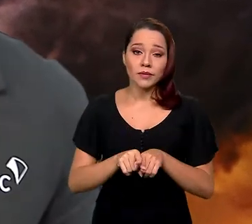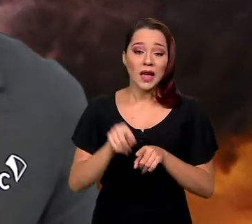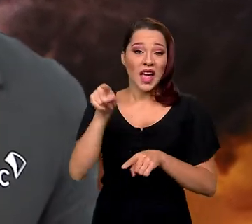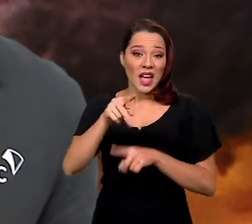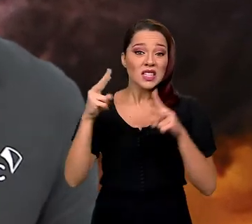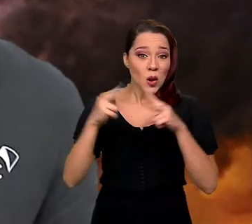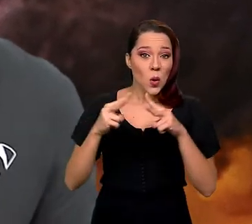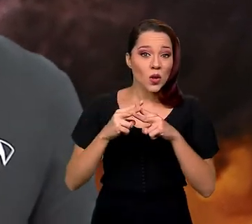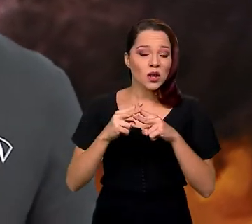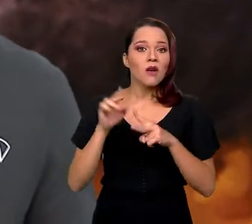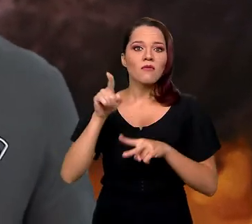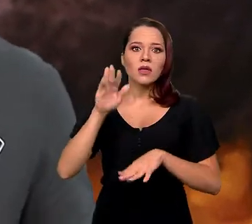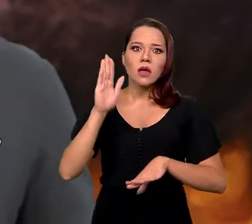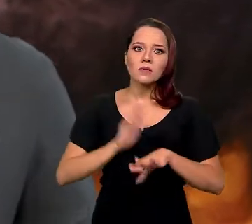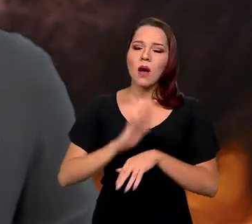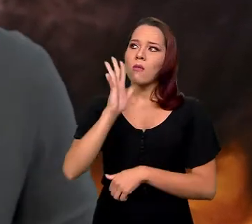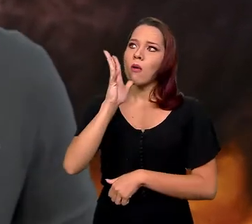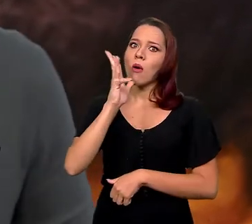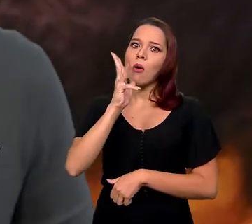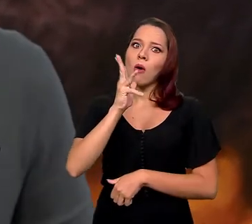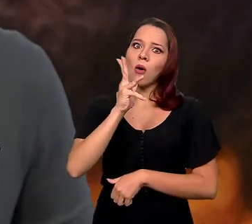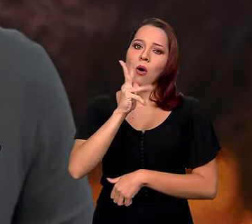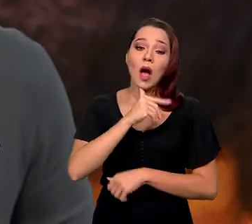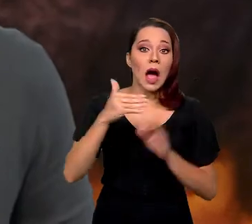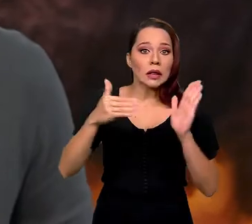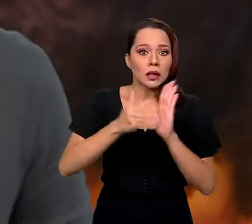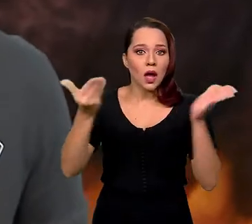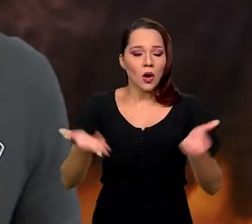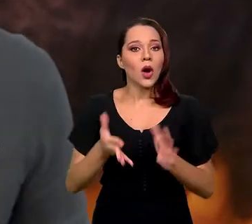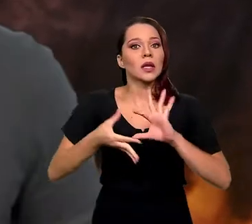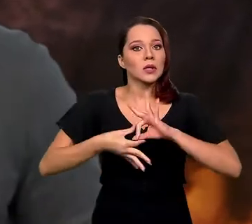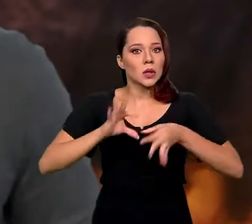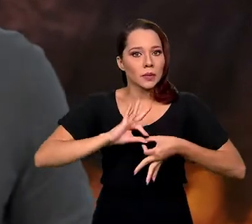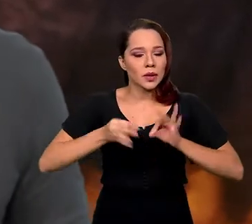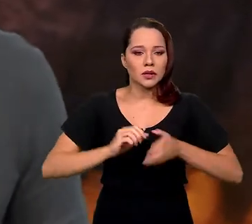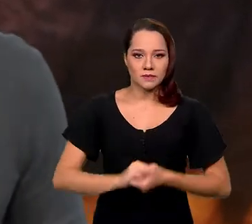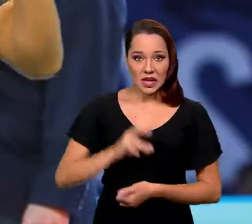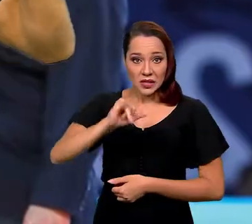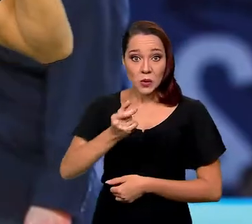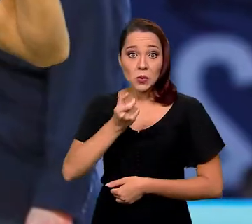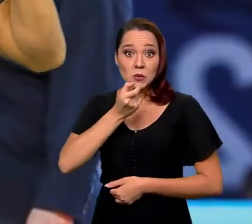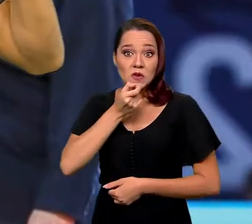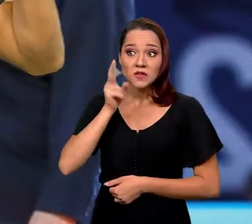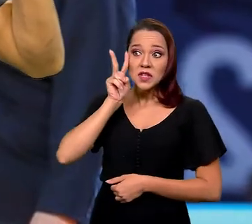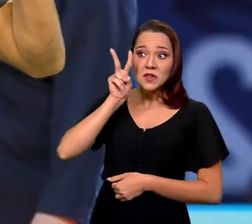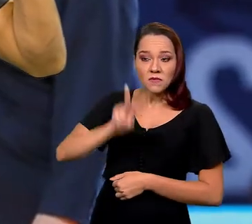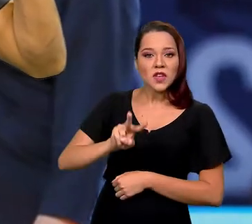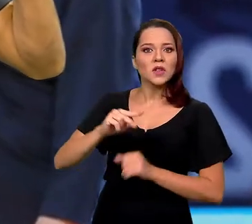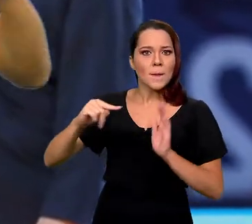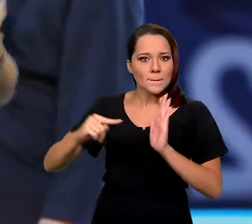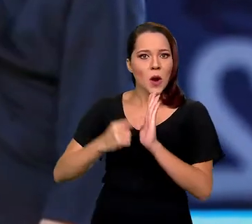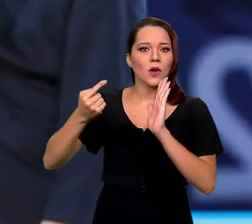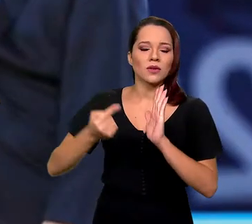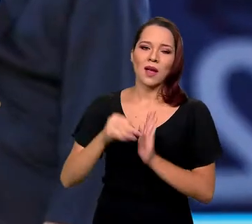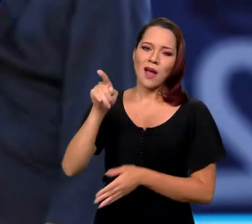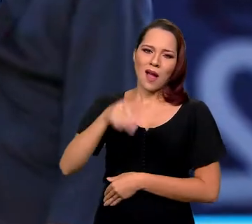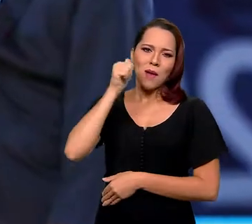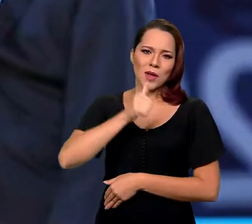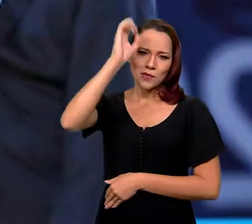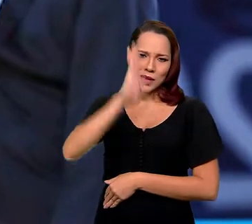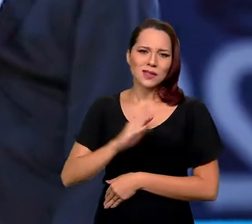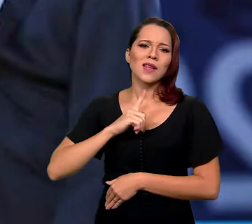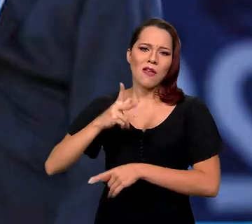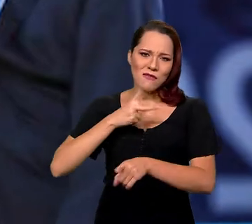Essa luta, inclusive, foi uma das mais longas até agora nessa Olimpíada. Se o juizão tivesse marcado o ponto,